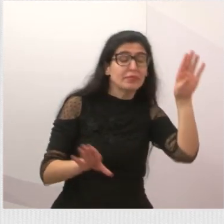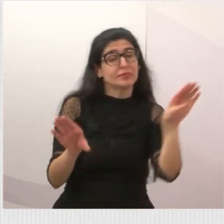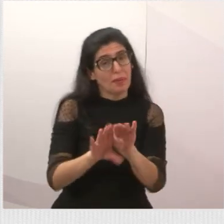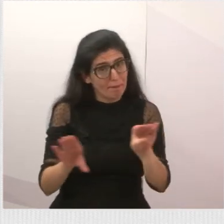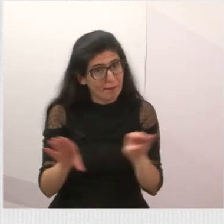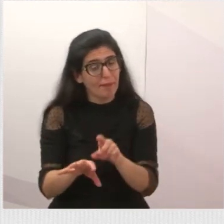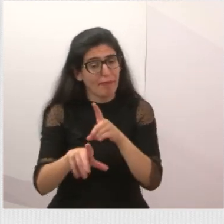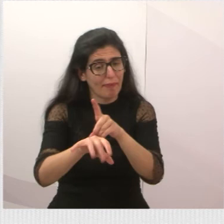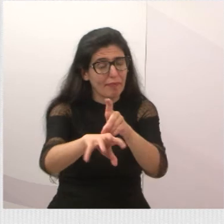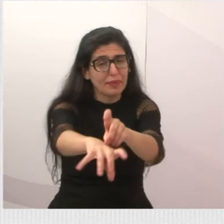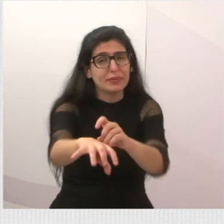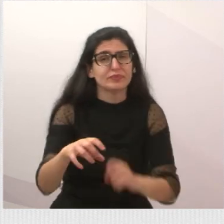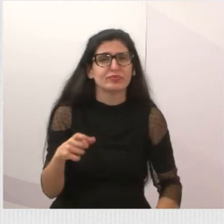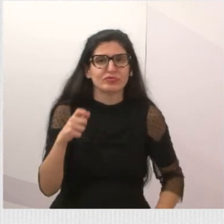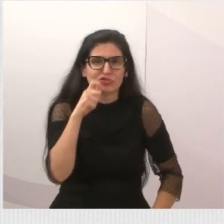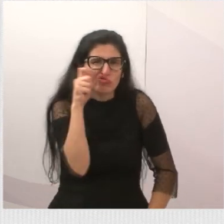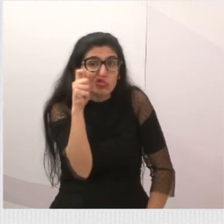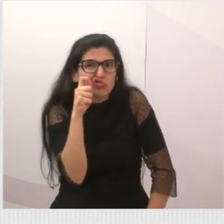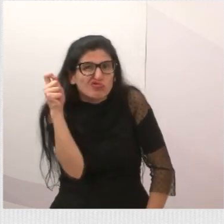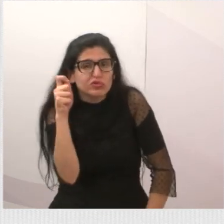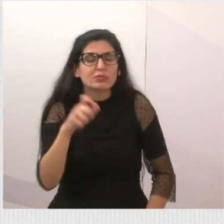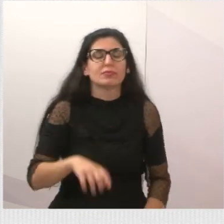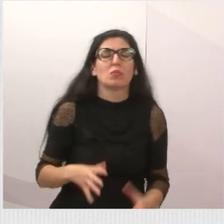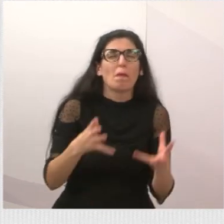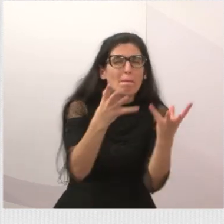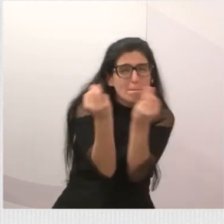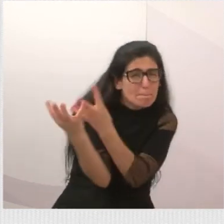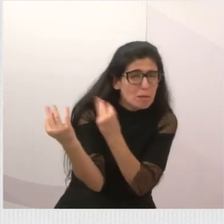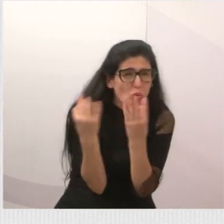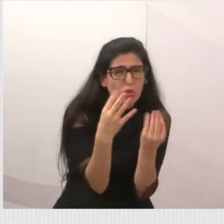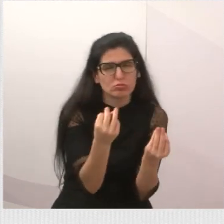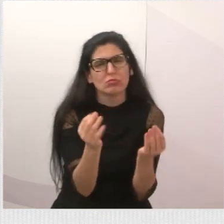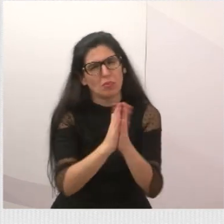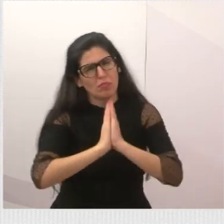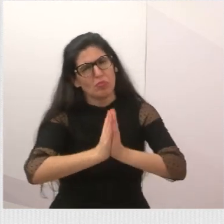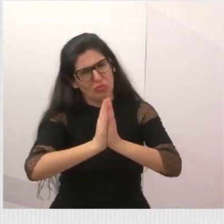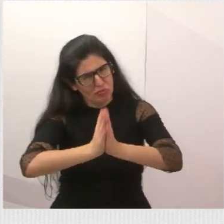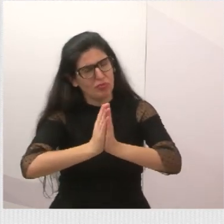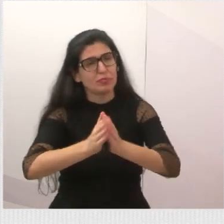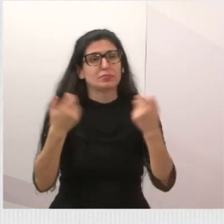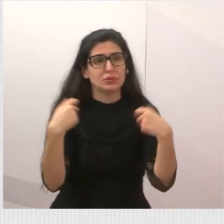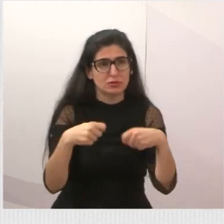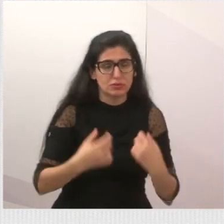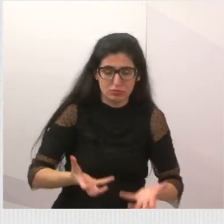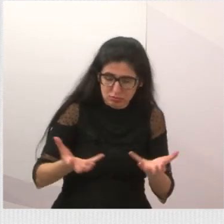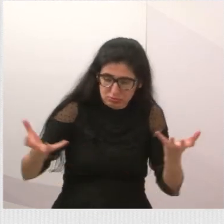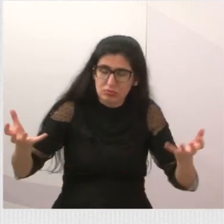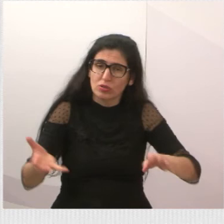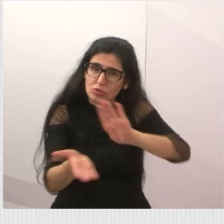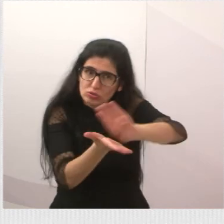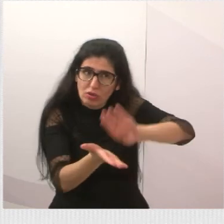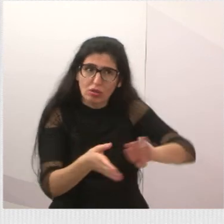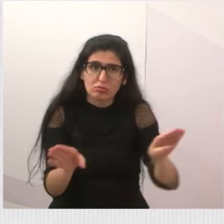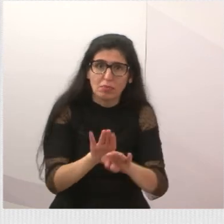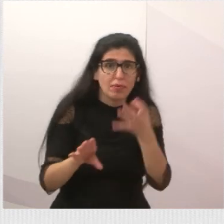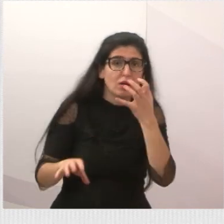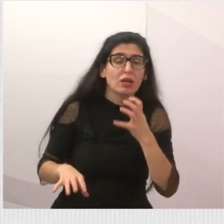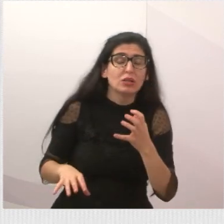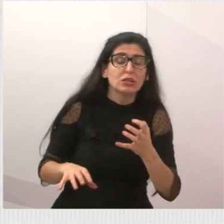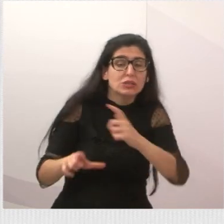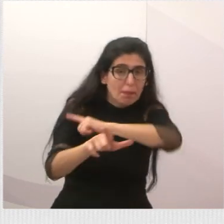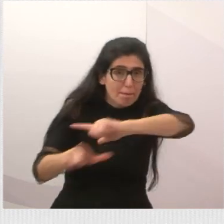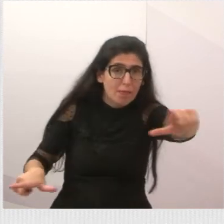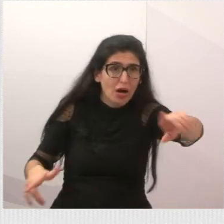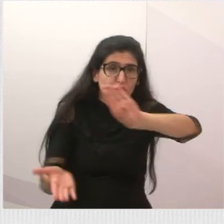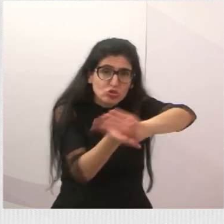atrai rato, e assim começam a aparecer vários animais peçonhentos. Então, foi solicitado a capina e a limpeza desse local. Próximo.